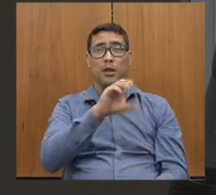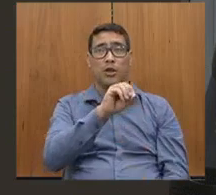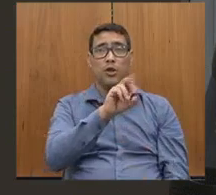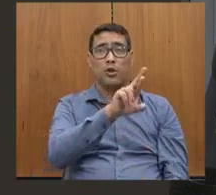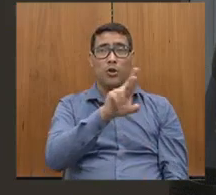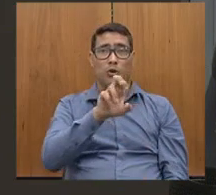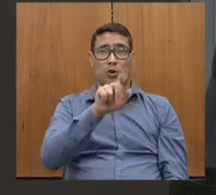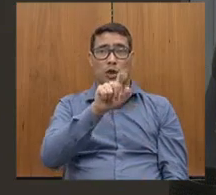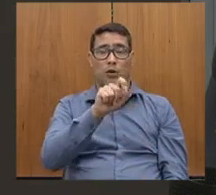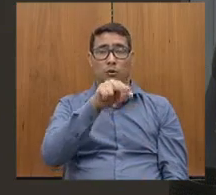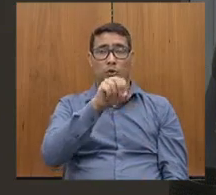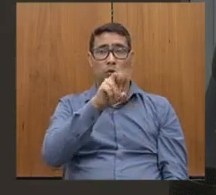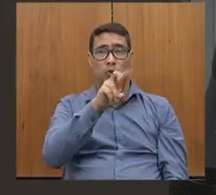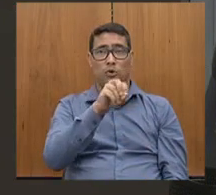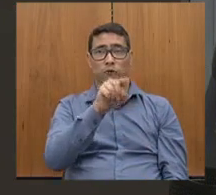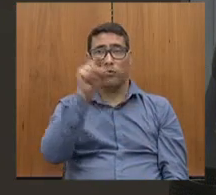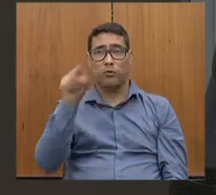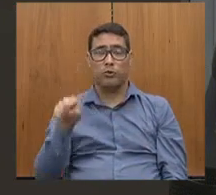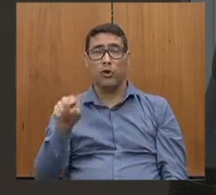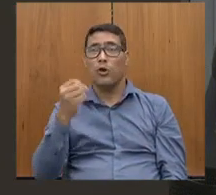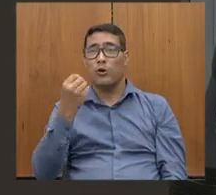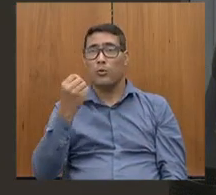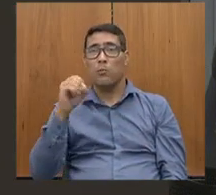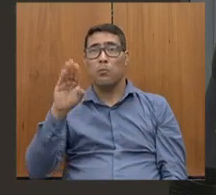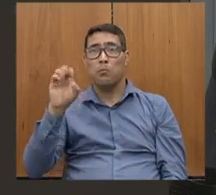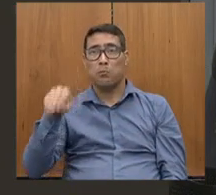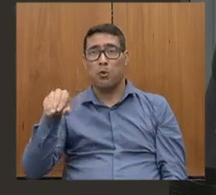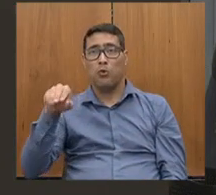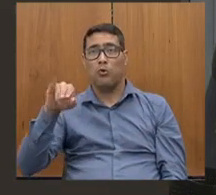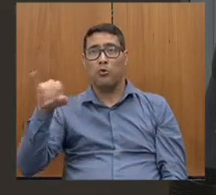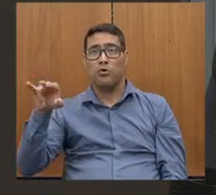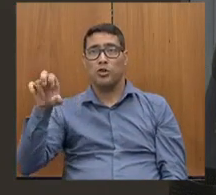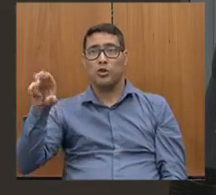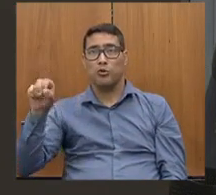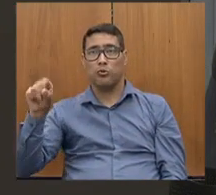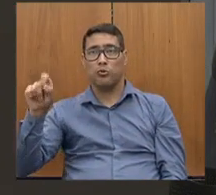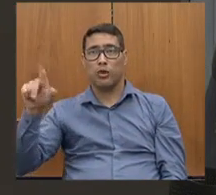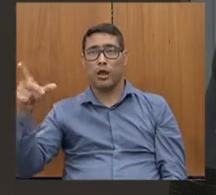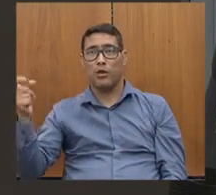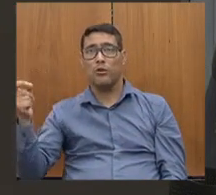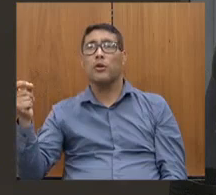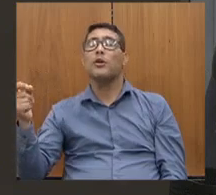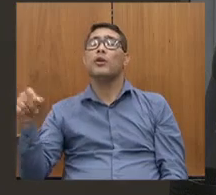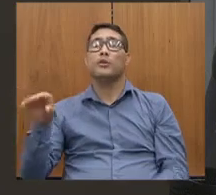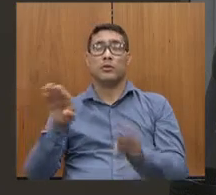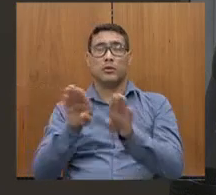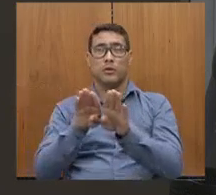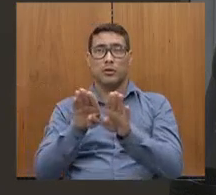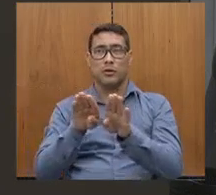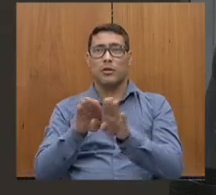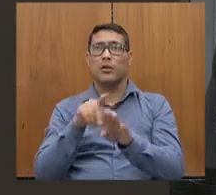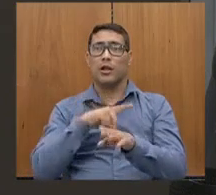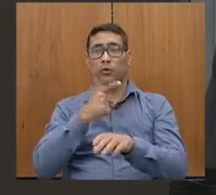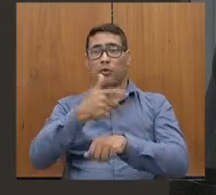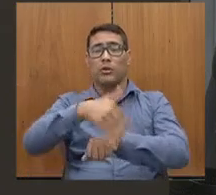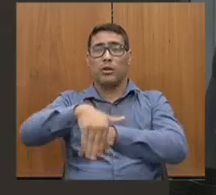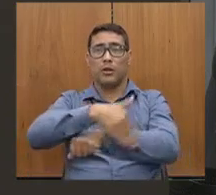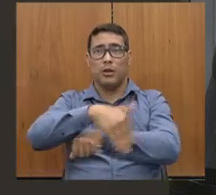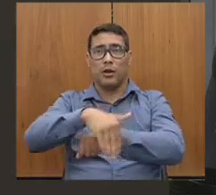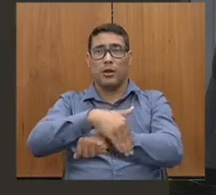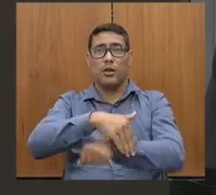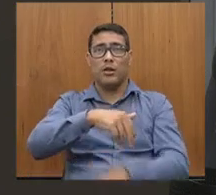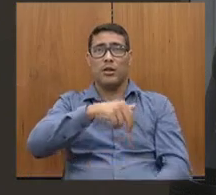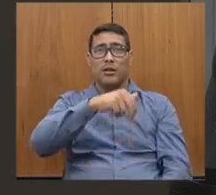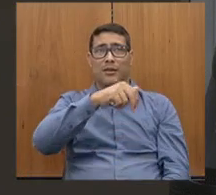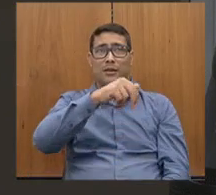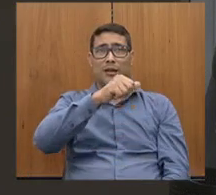Jesus do Galho. E nós temos também uma estrada que é importante, que é a estrada de Naque, a